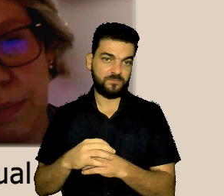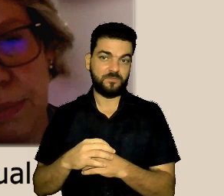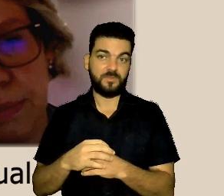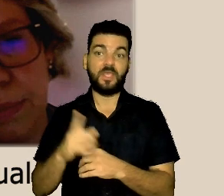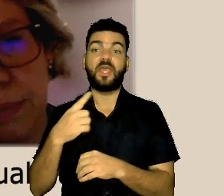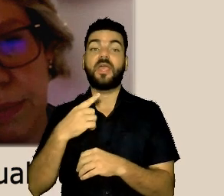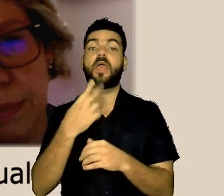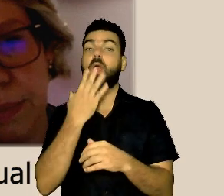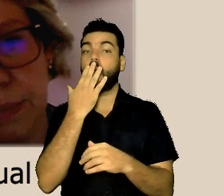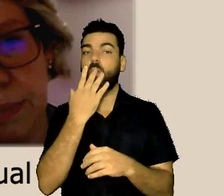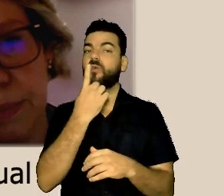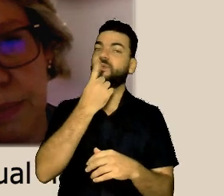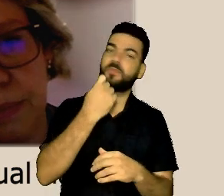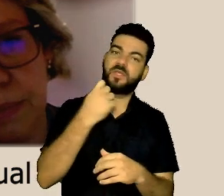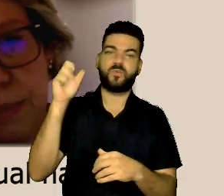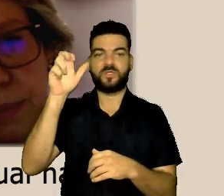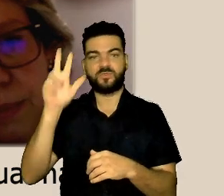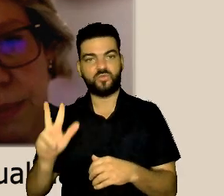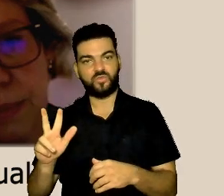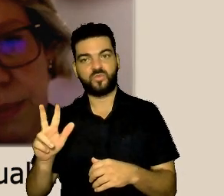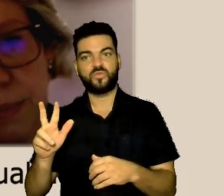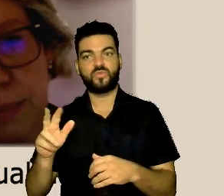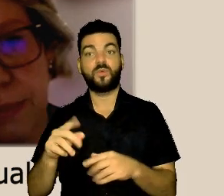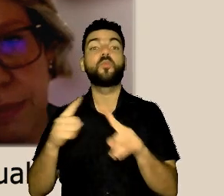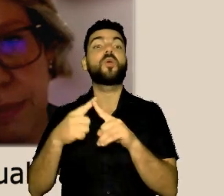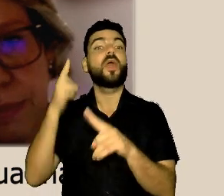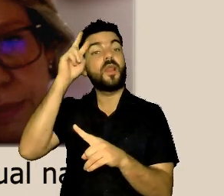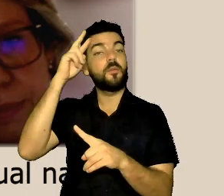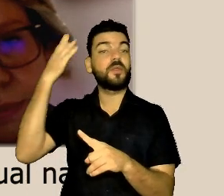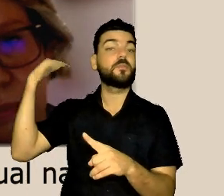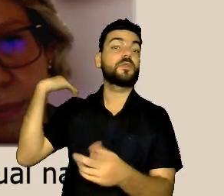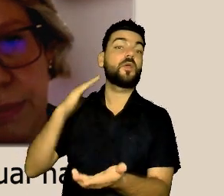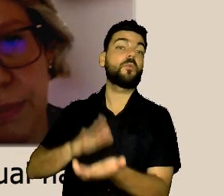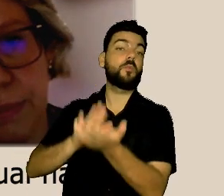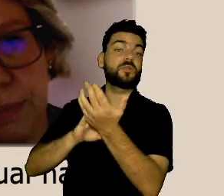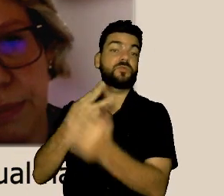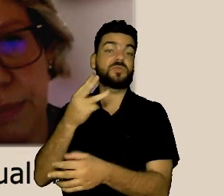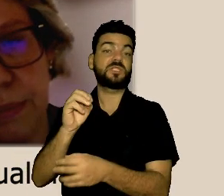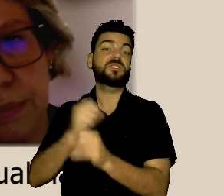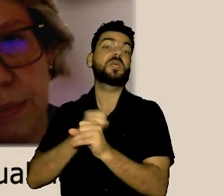anos da nossa escola e, no seu canto superior direito,